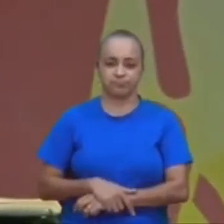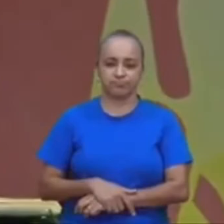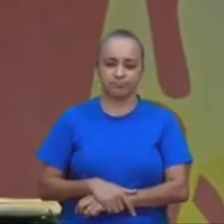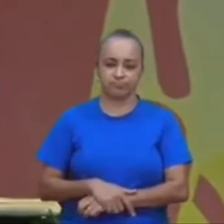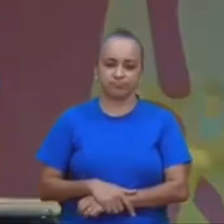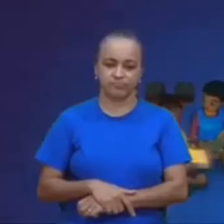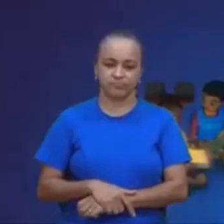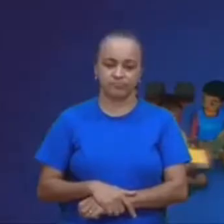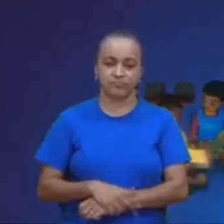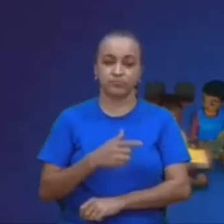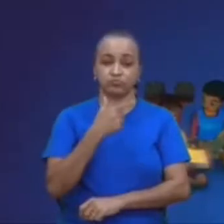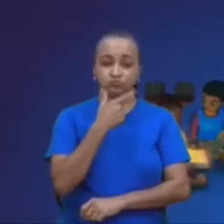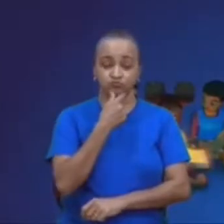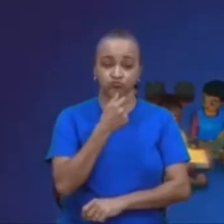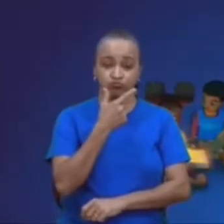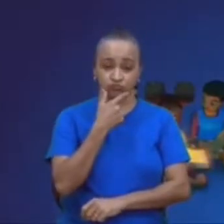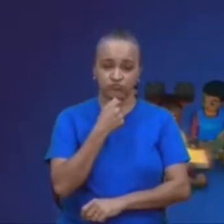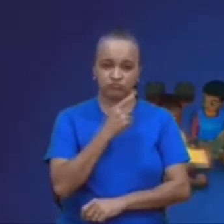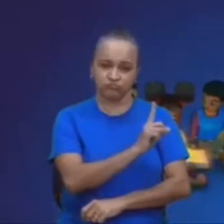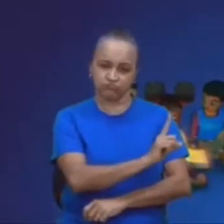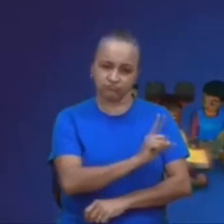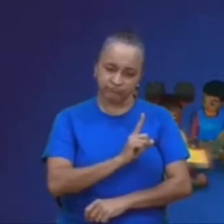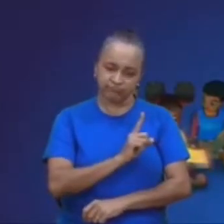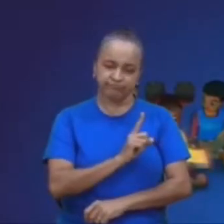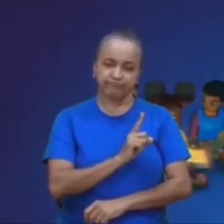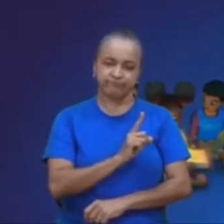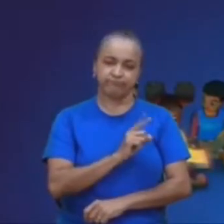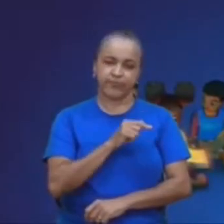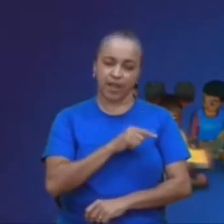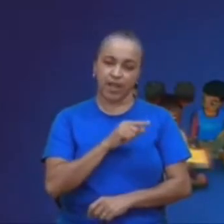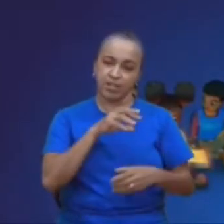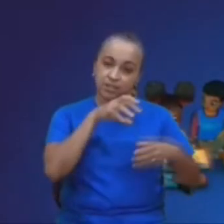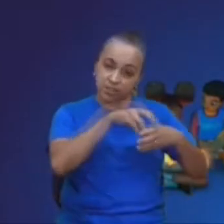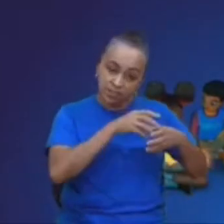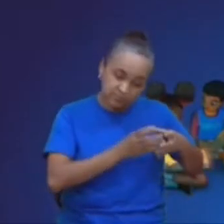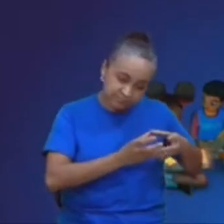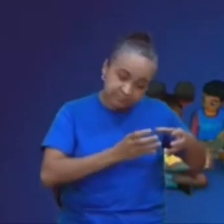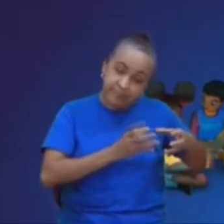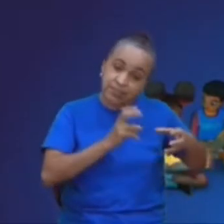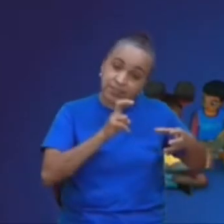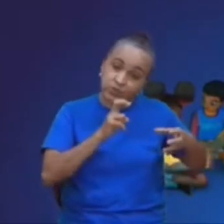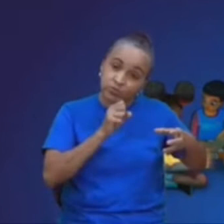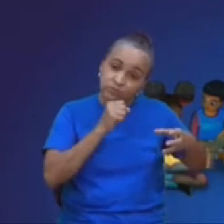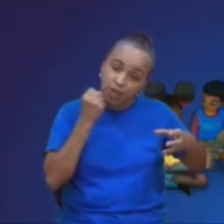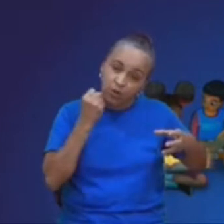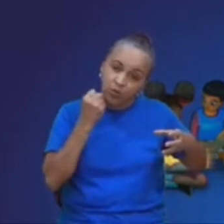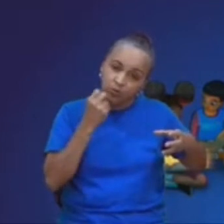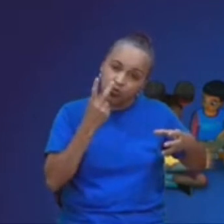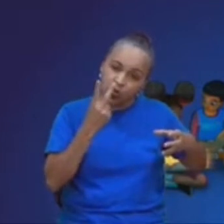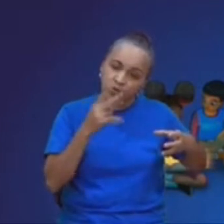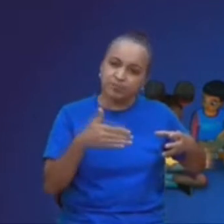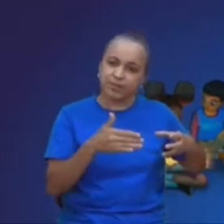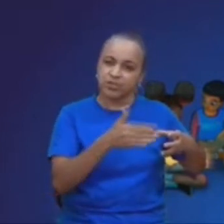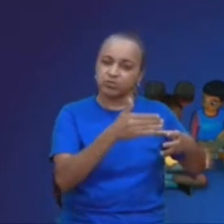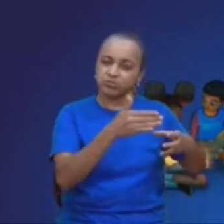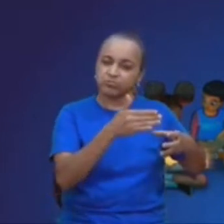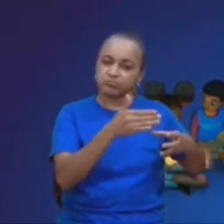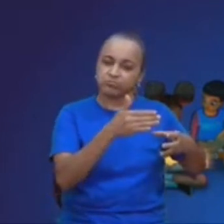o menino dos cinco pães, e dois peixinhos, meu pouco, é tudo, nas mãos de Deus,